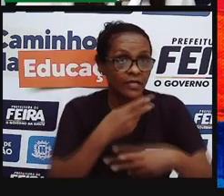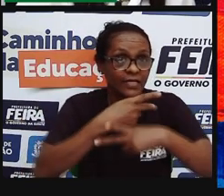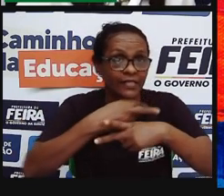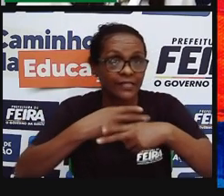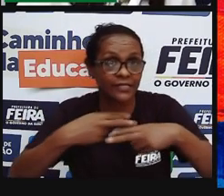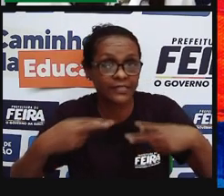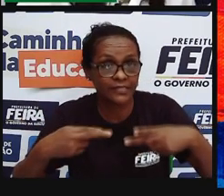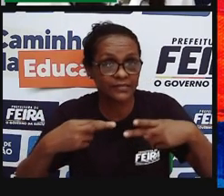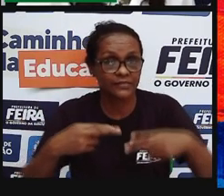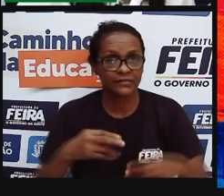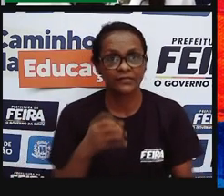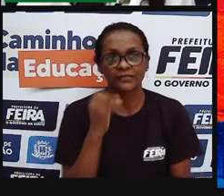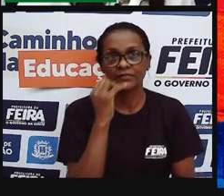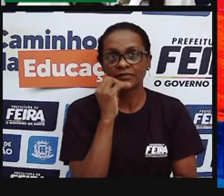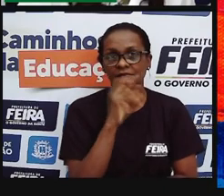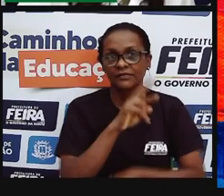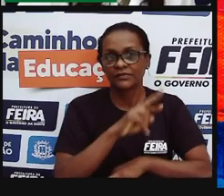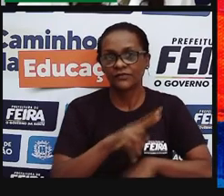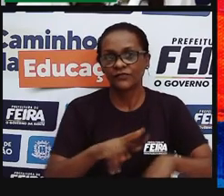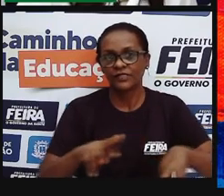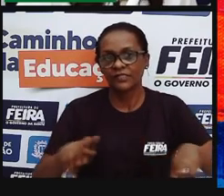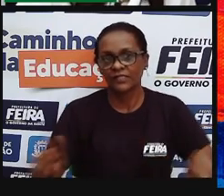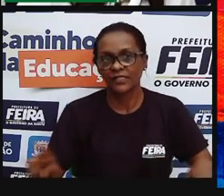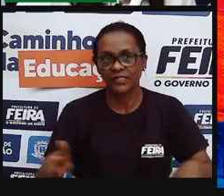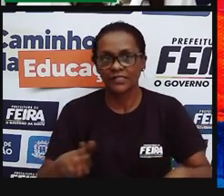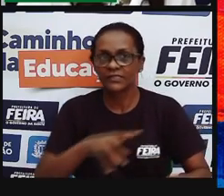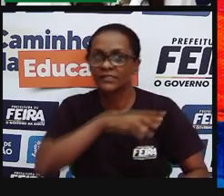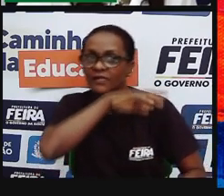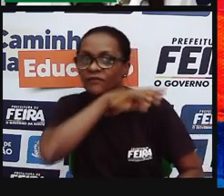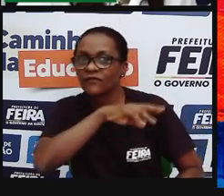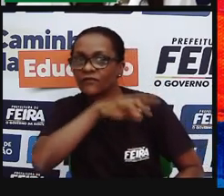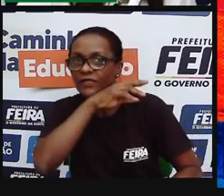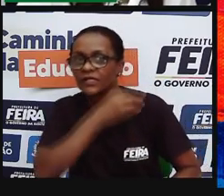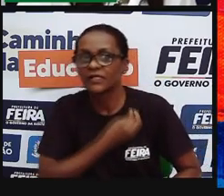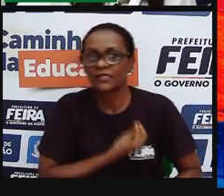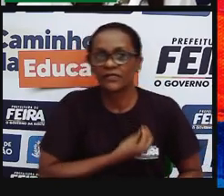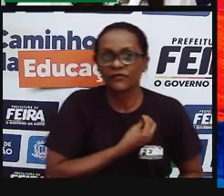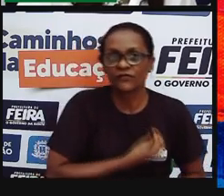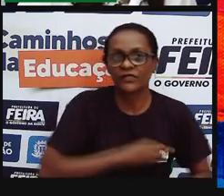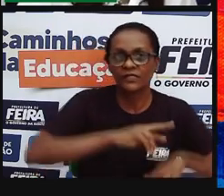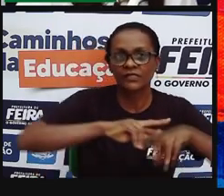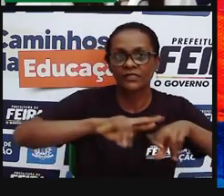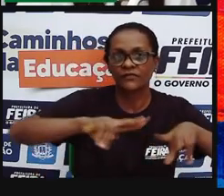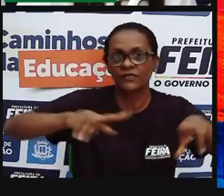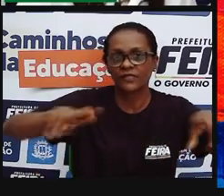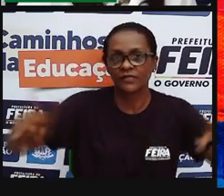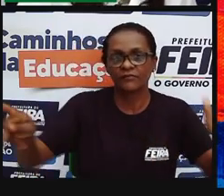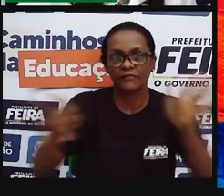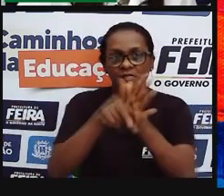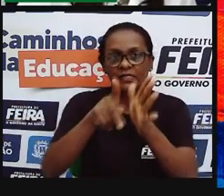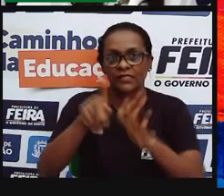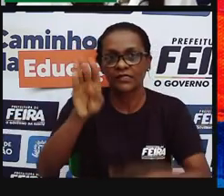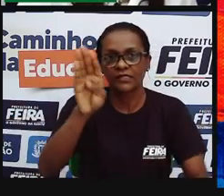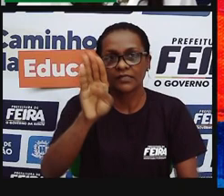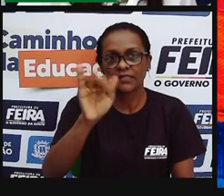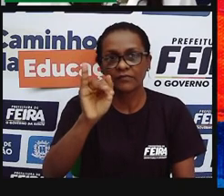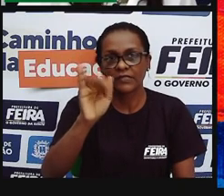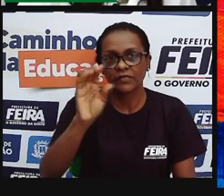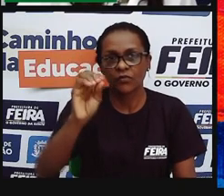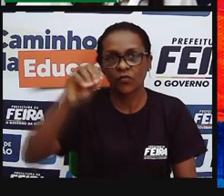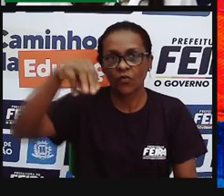estruturas de seres vivos que fazem parte desse nosso bioma, né? Do bioma da Catinga.